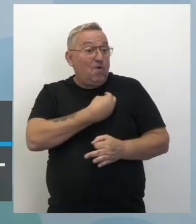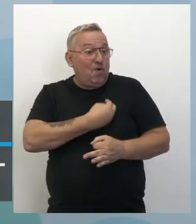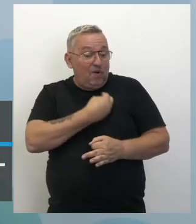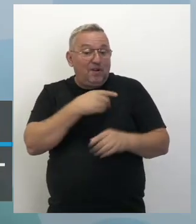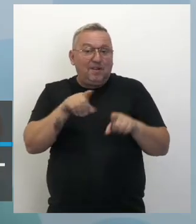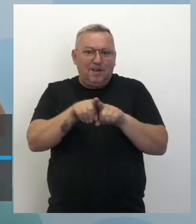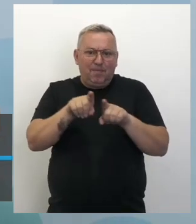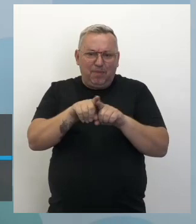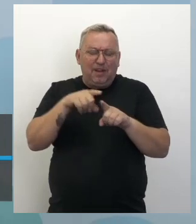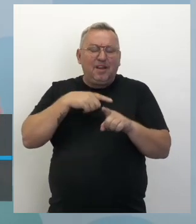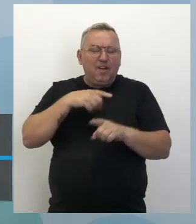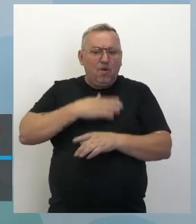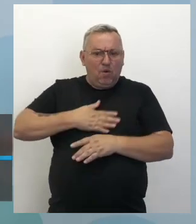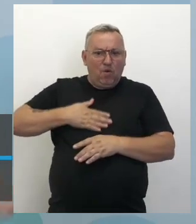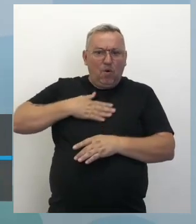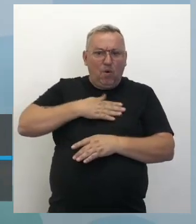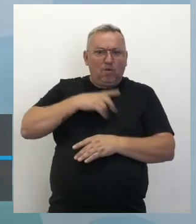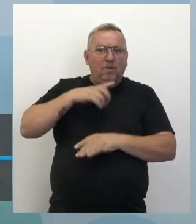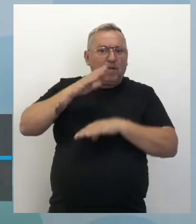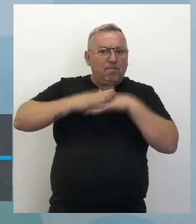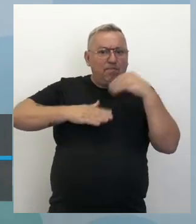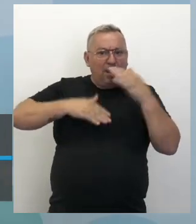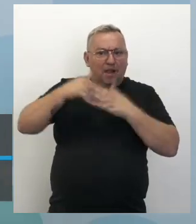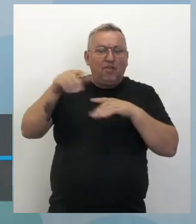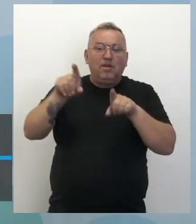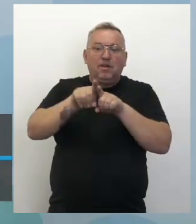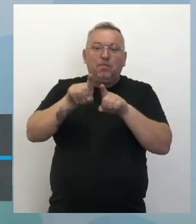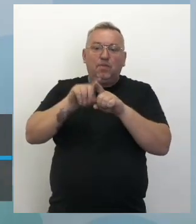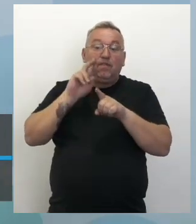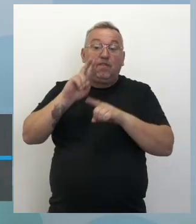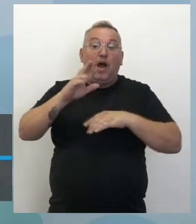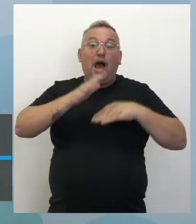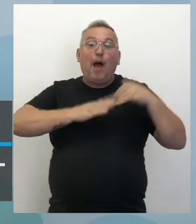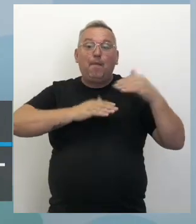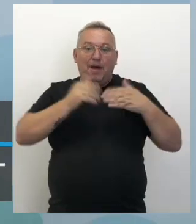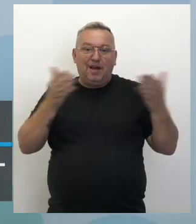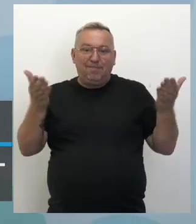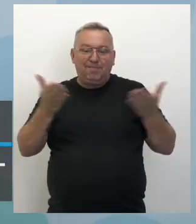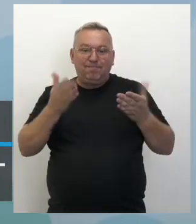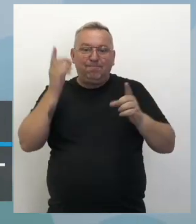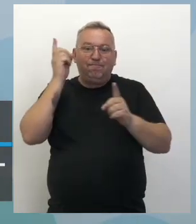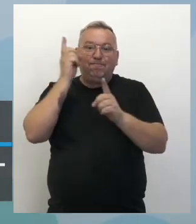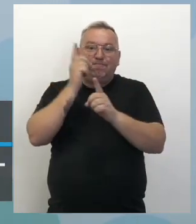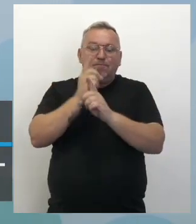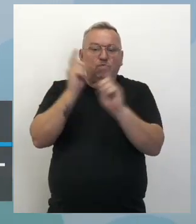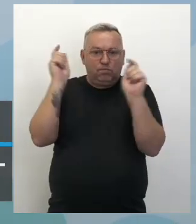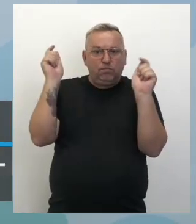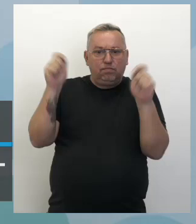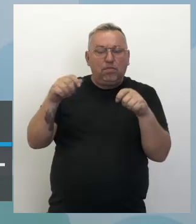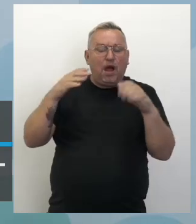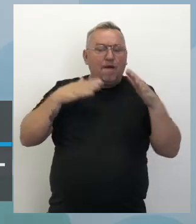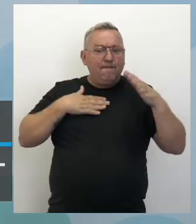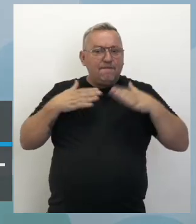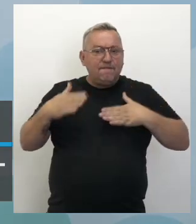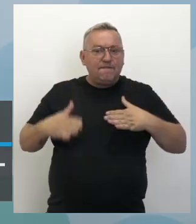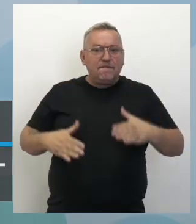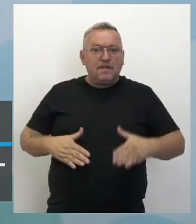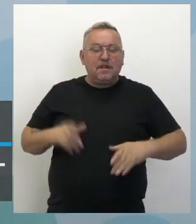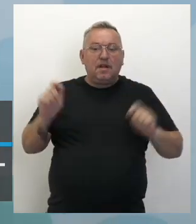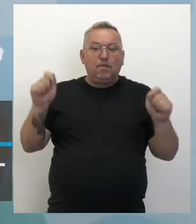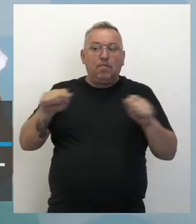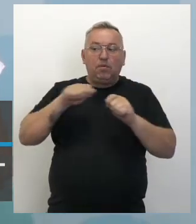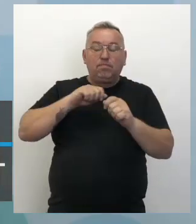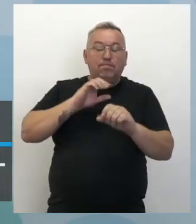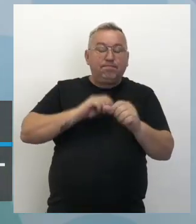será demais porque eu acho que temos prática aí. E vamos de habilidade, identificar as capacidades físicas que podem ser